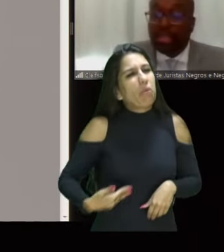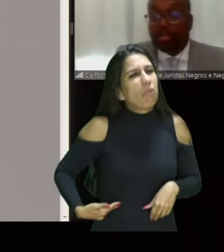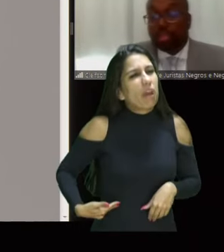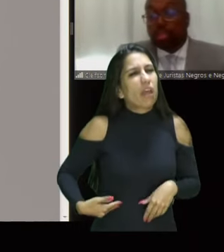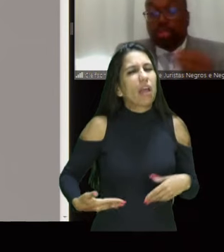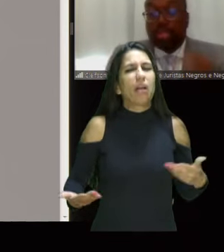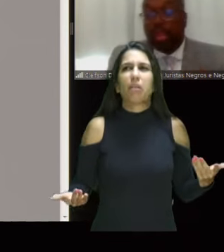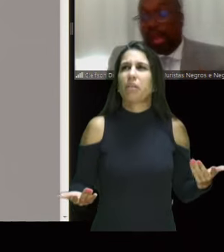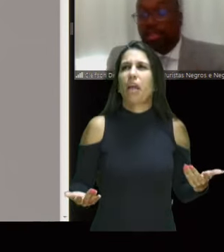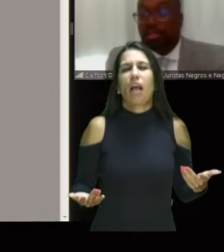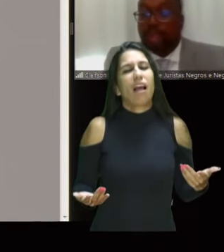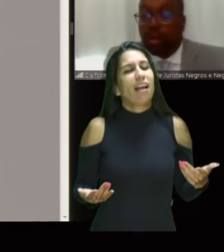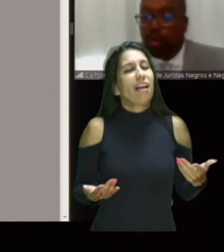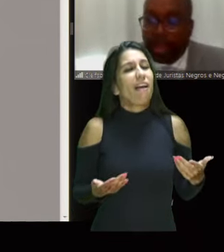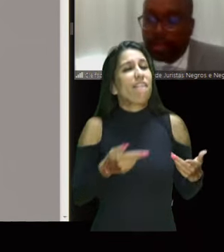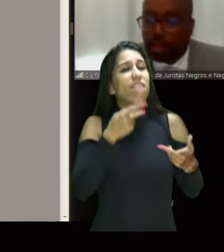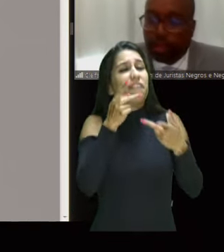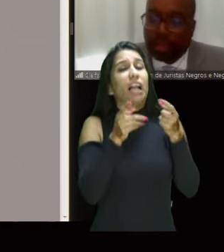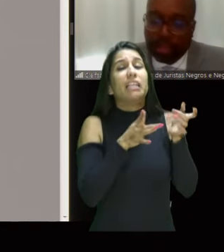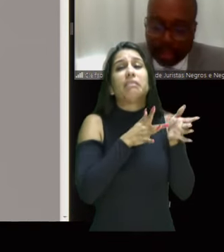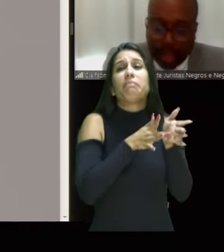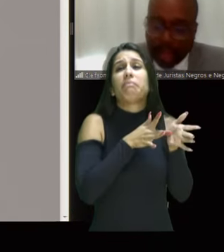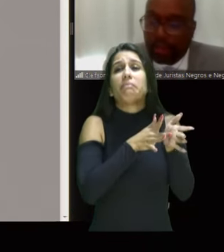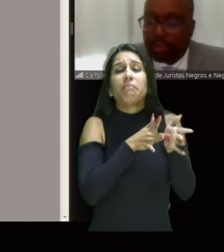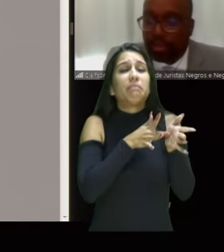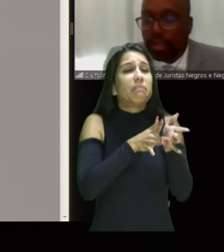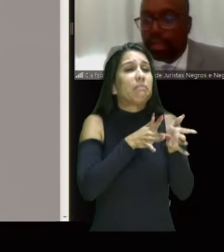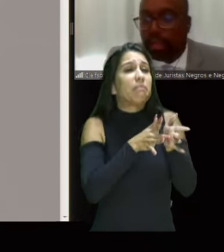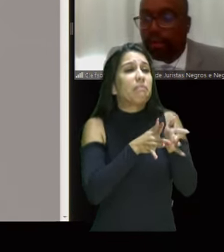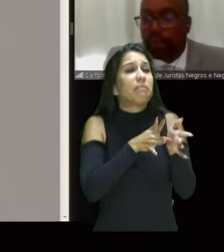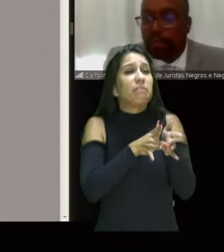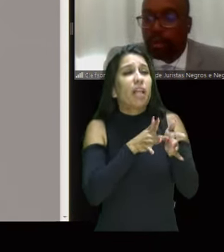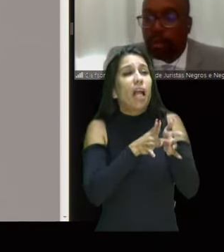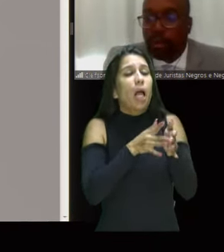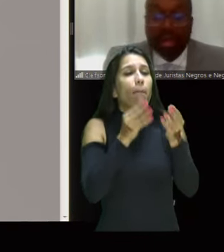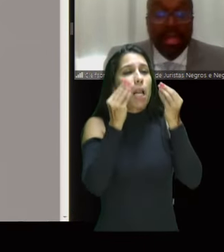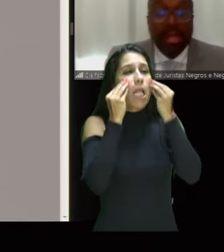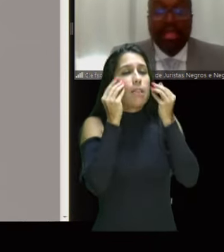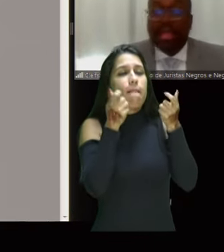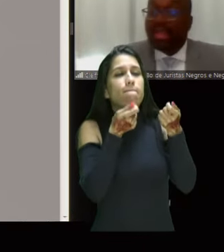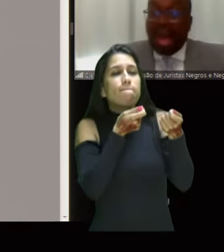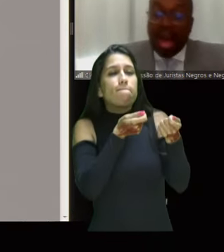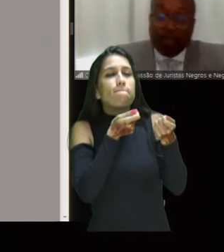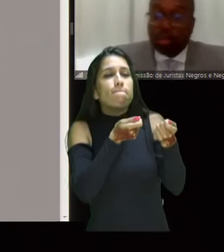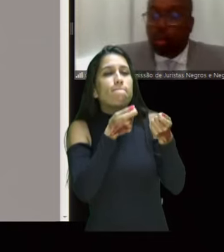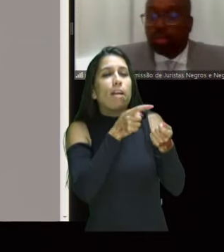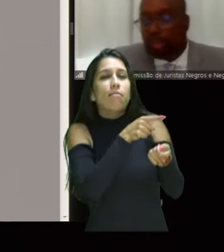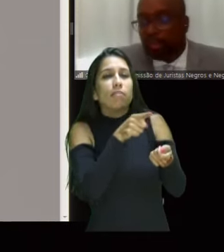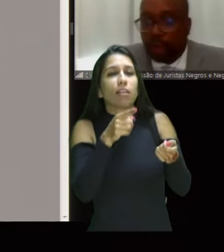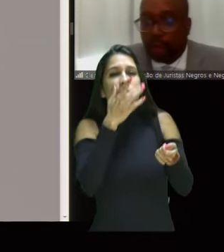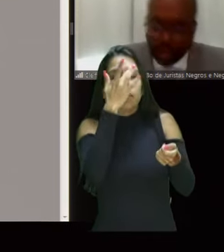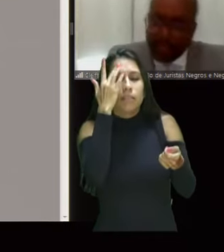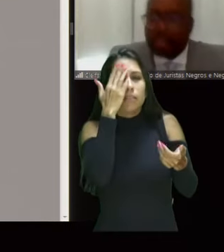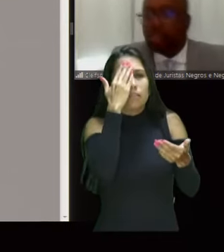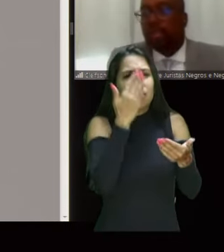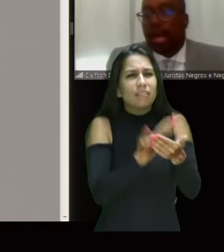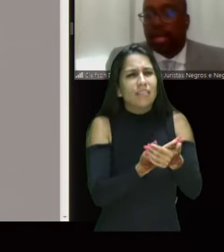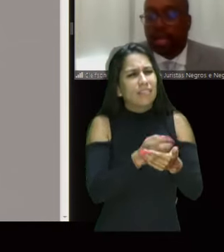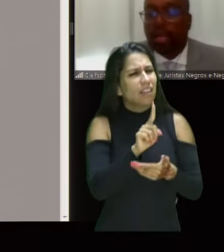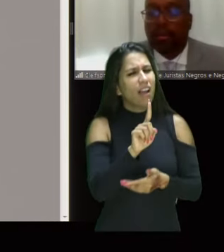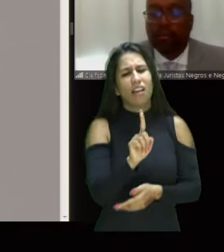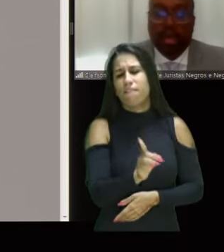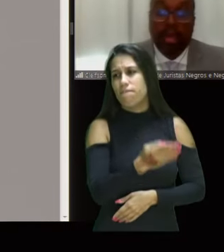utilizando de sutilezas dos argumentos para tentar fazer valer ideias absolutamente falsas. eu queria